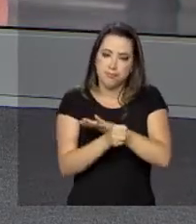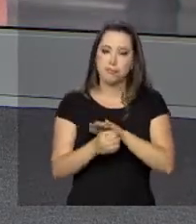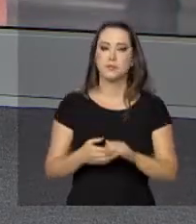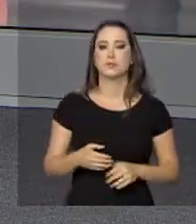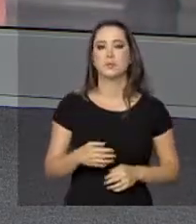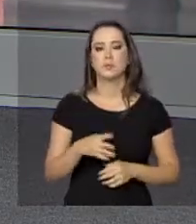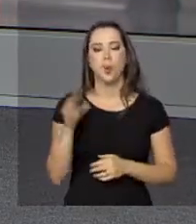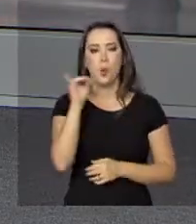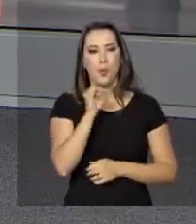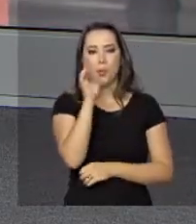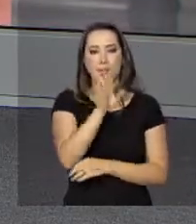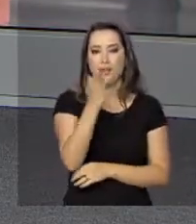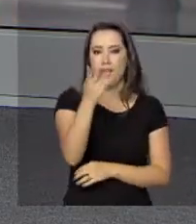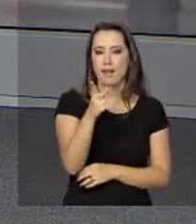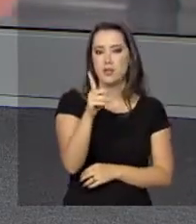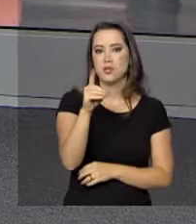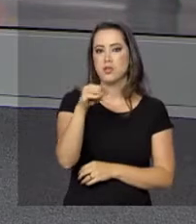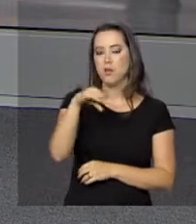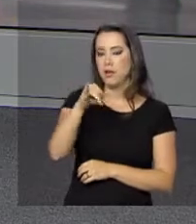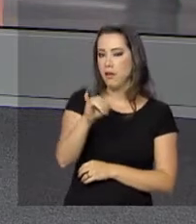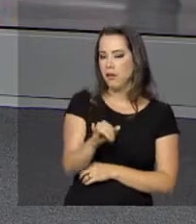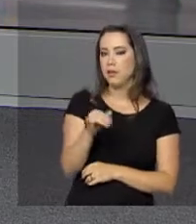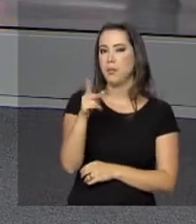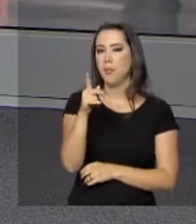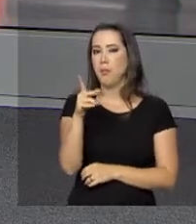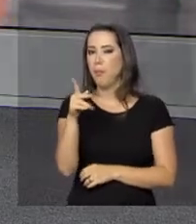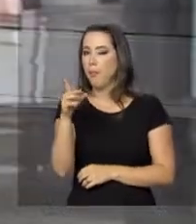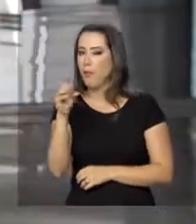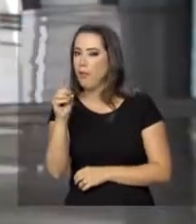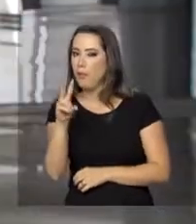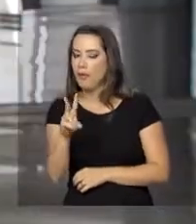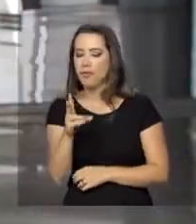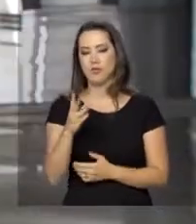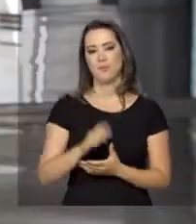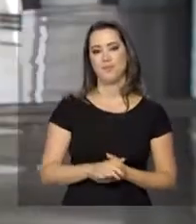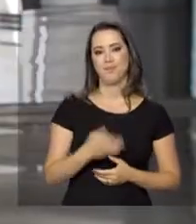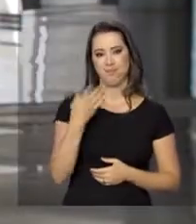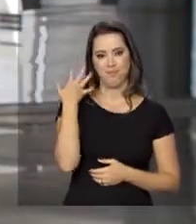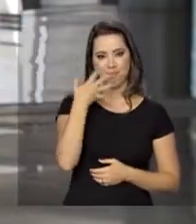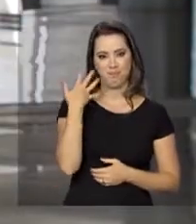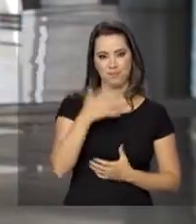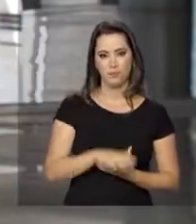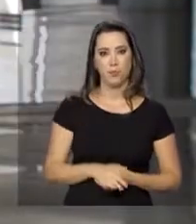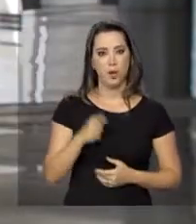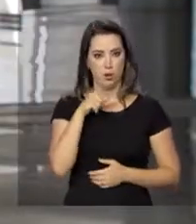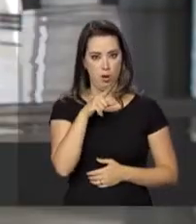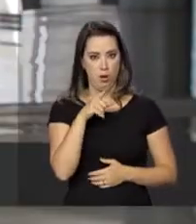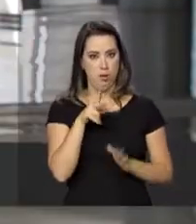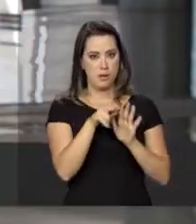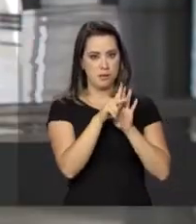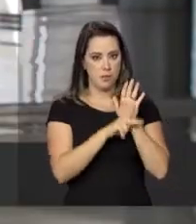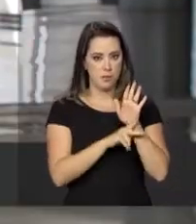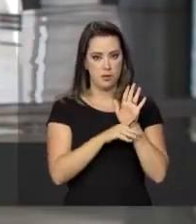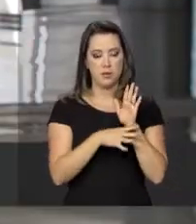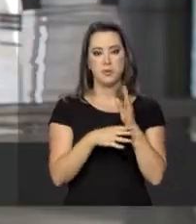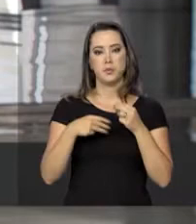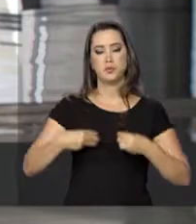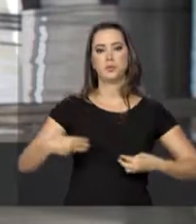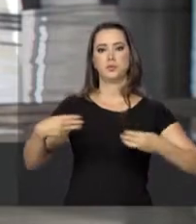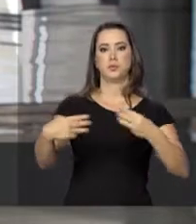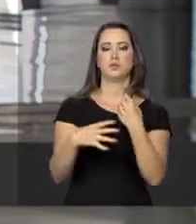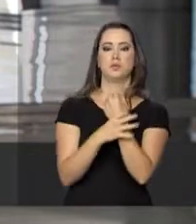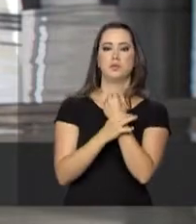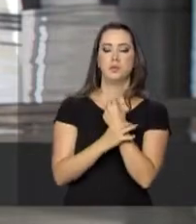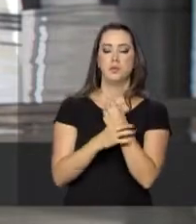tarde para você. Oi, Roberto, boa tarde para você, boa tarde a todos. Pois é, essa portaria assinada pelo ministro da Segurança Pública, Raul